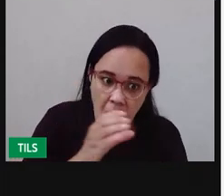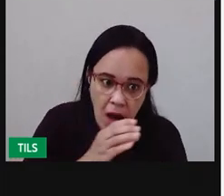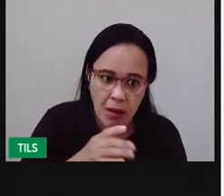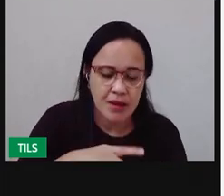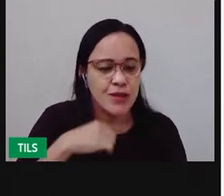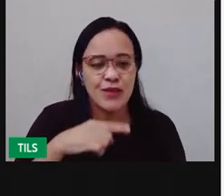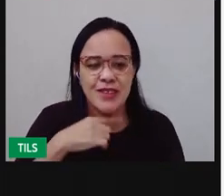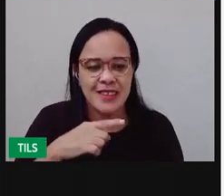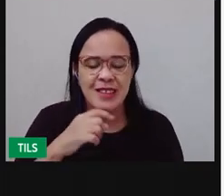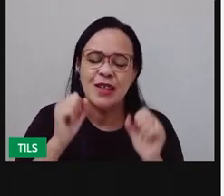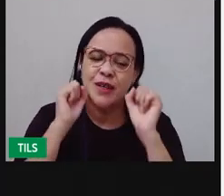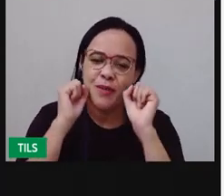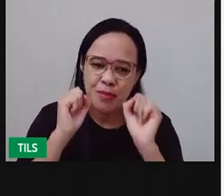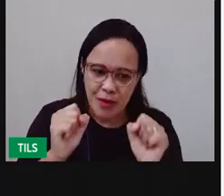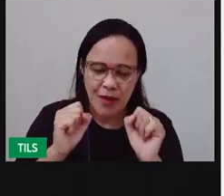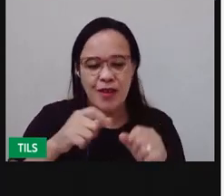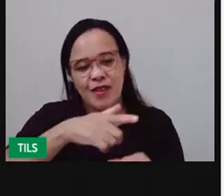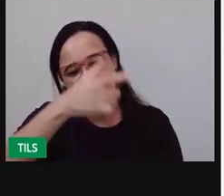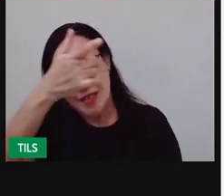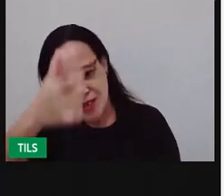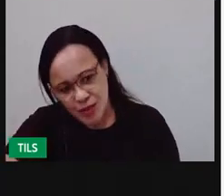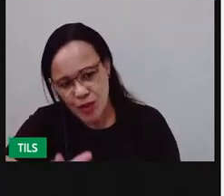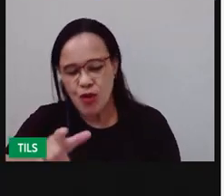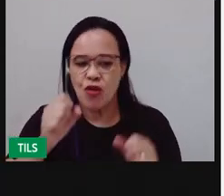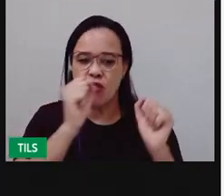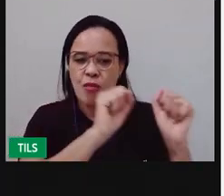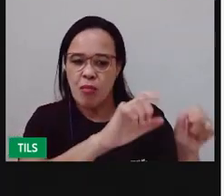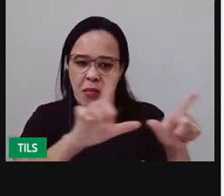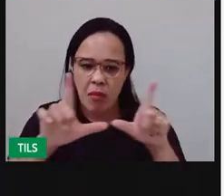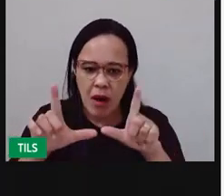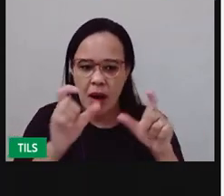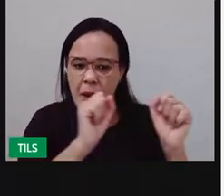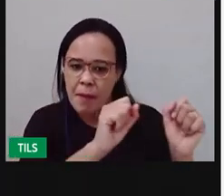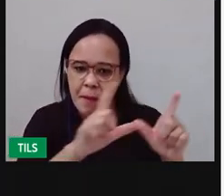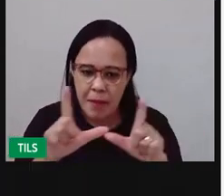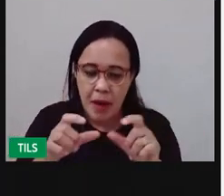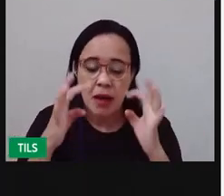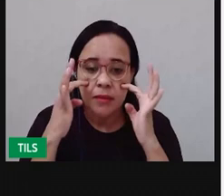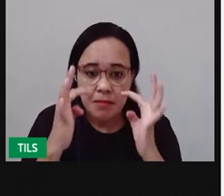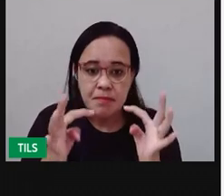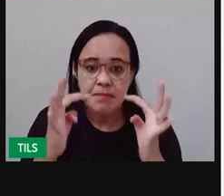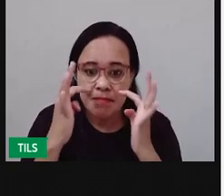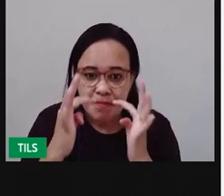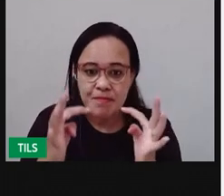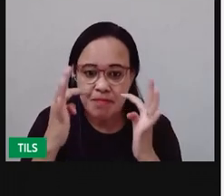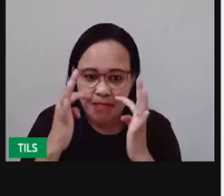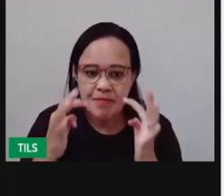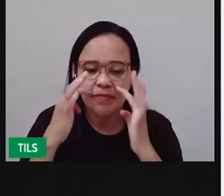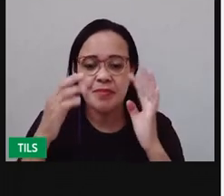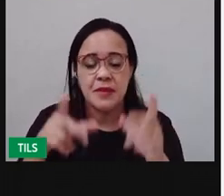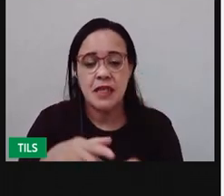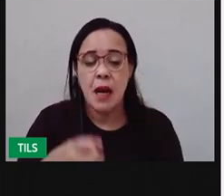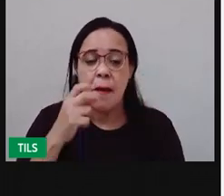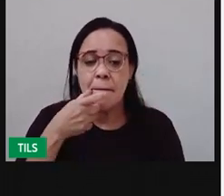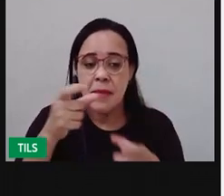ou assistir mais uma vez, para conseguir acompanhar a escrita dessas palavras. Tá certo?